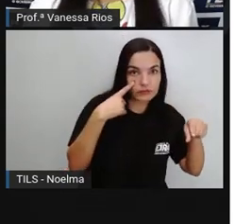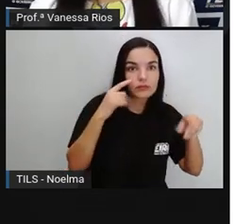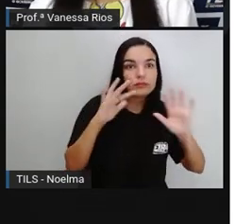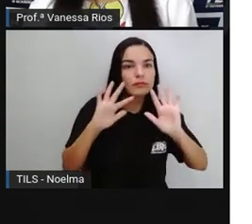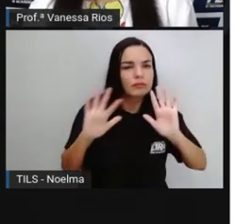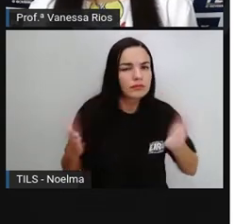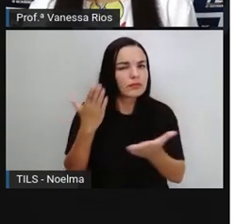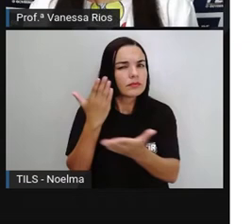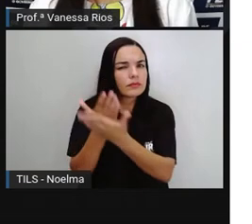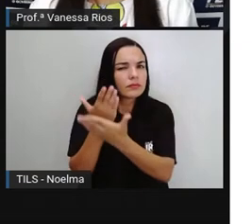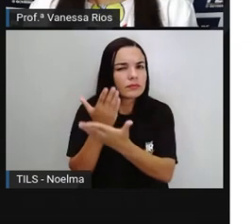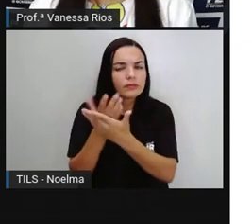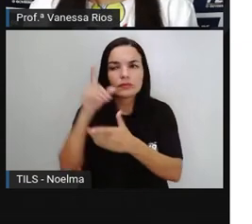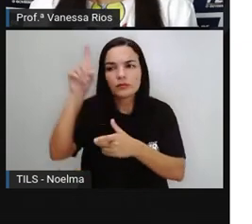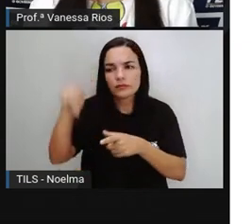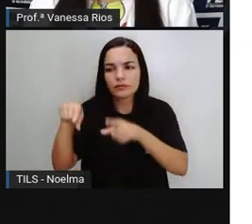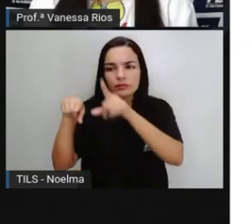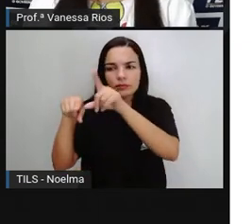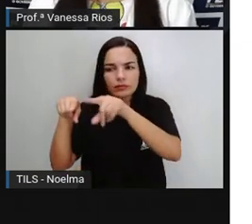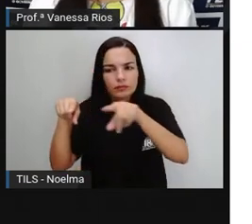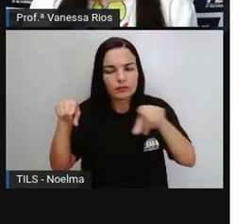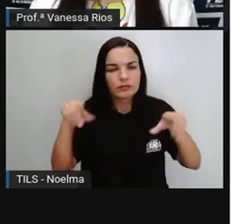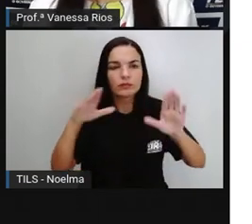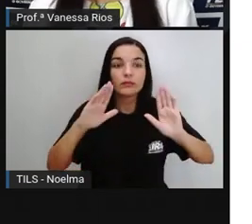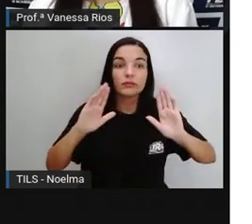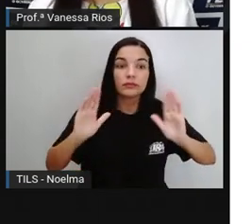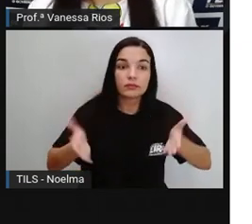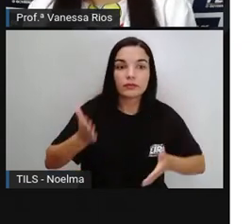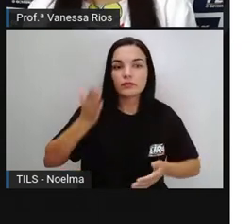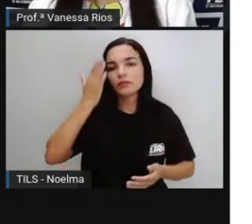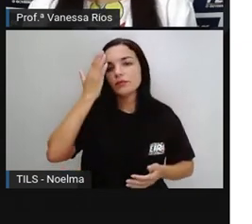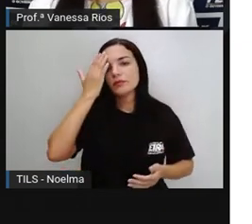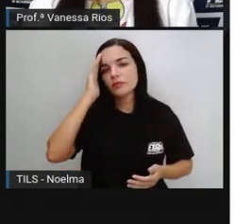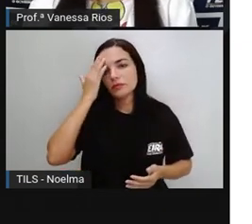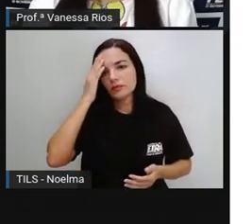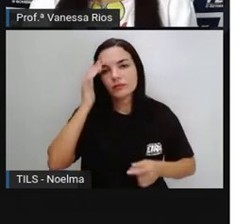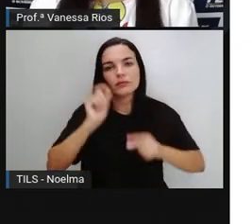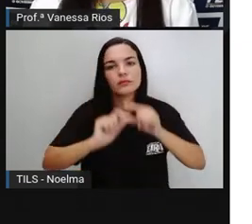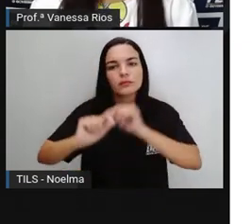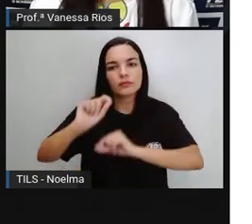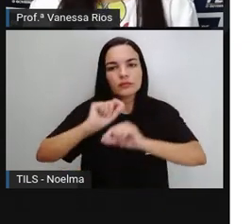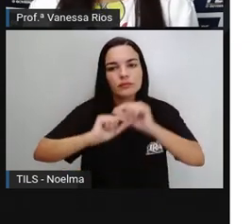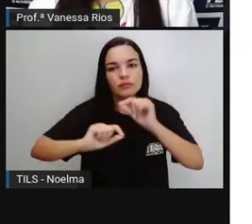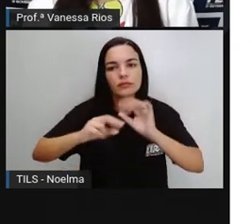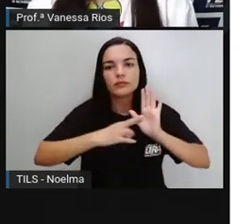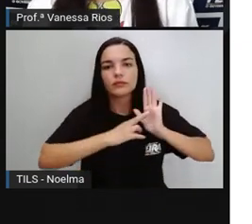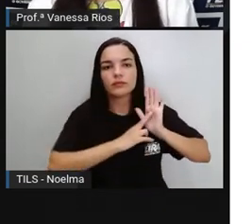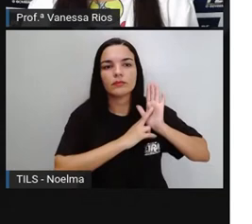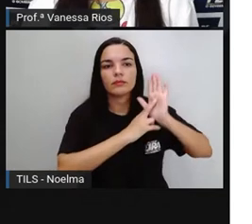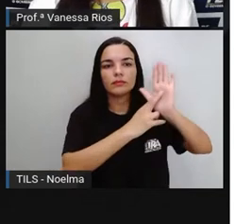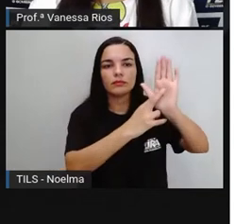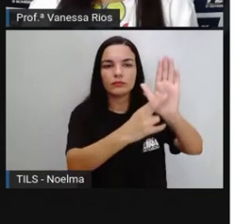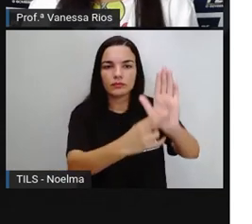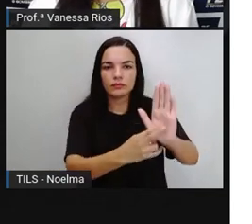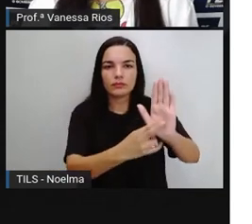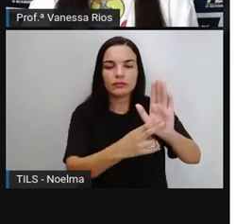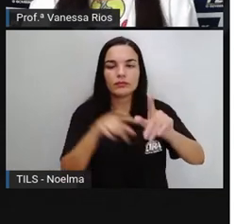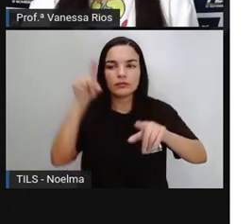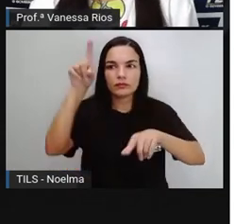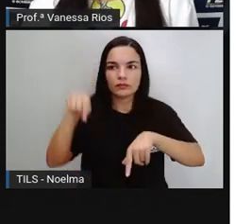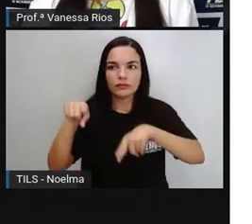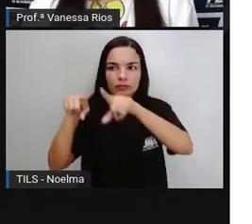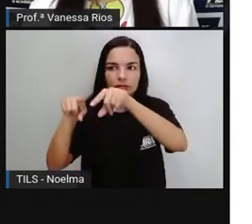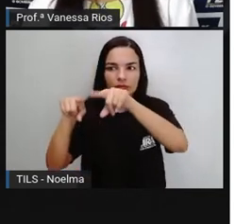já estudou sobre gráfico e a gente já entende aí que gráfico é uma representação, né? Com dados, com